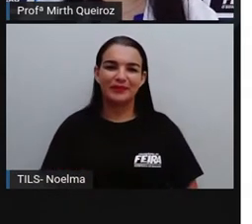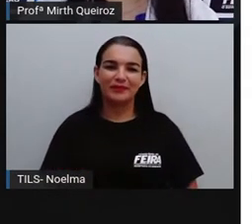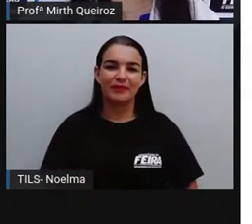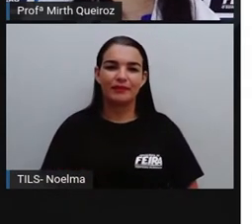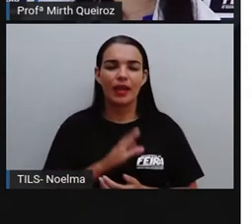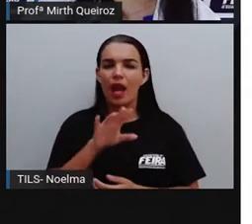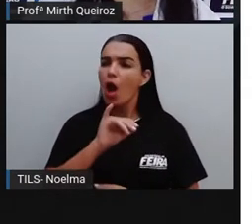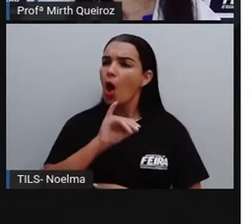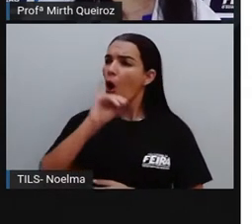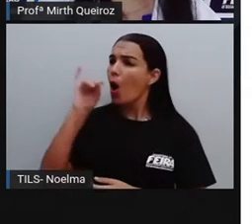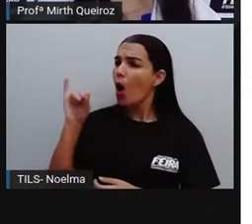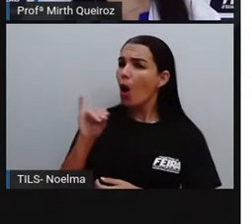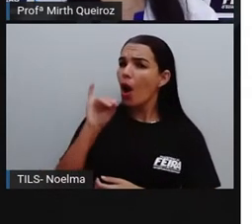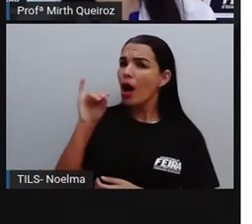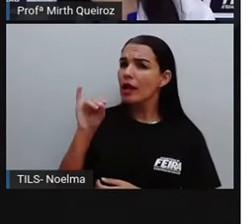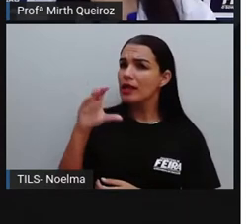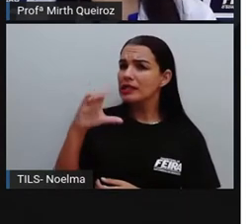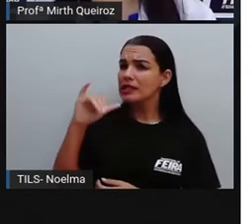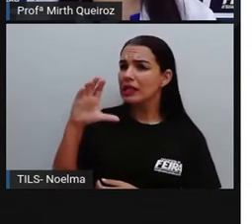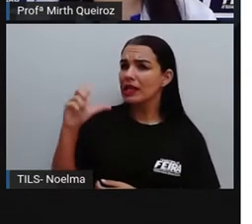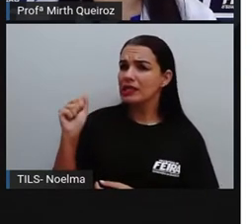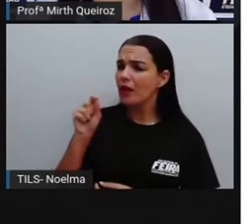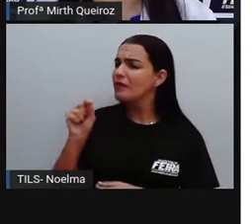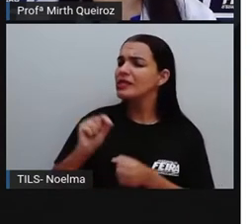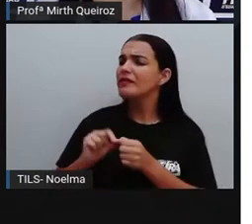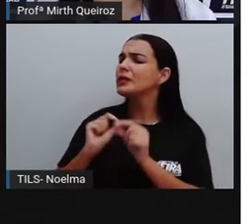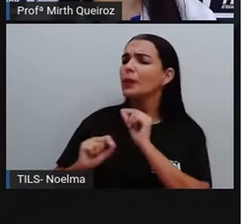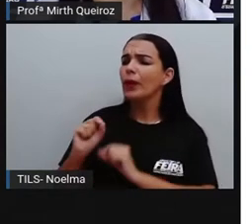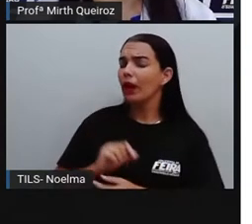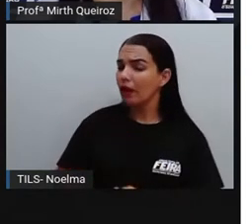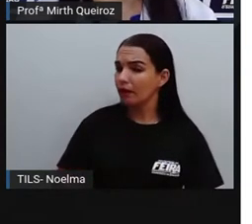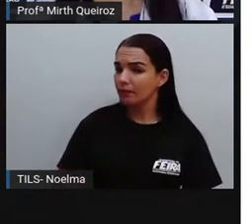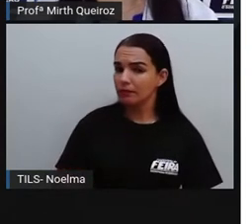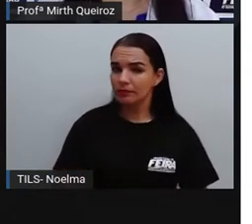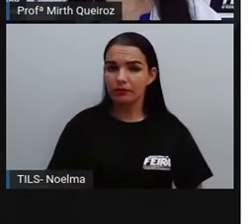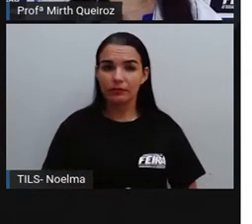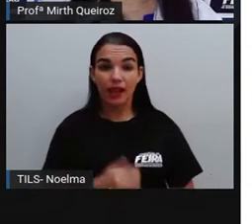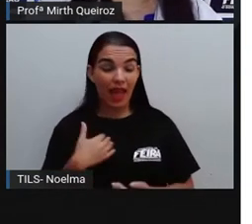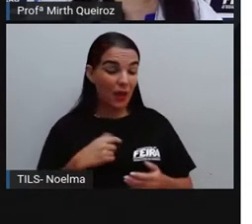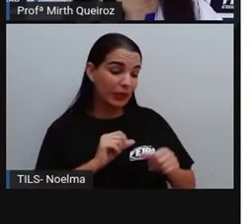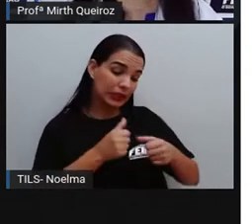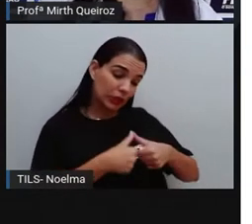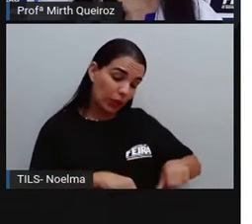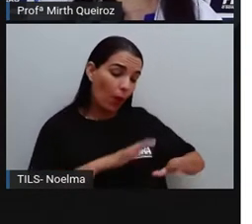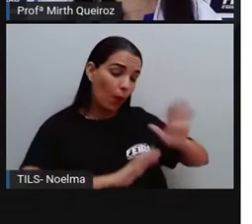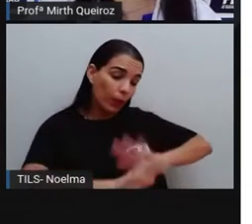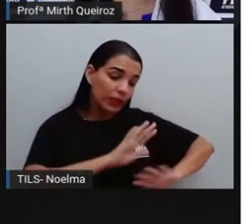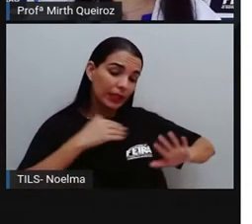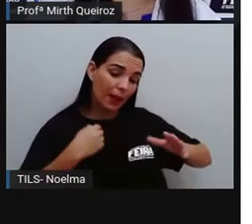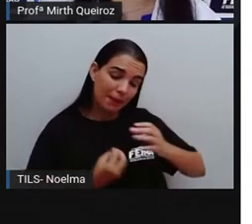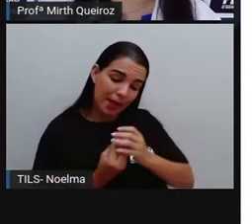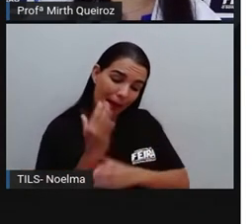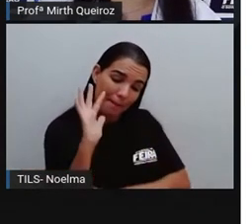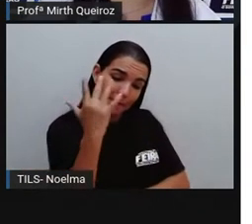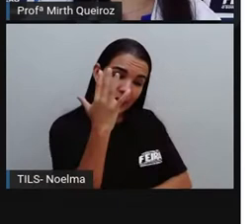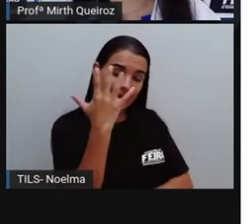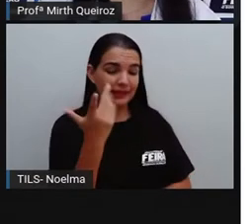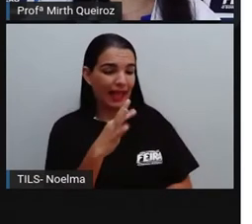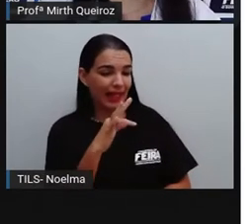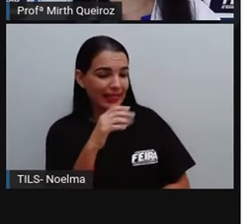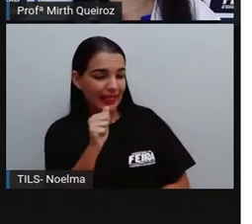Oi, Cissa! O que você está fazendo? Estou cuidando da minha plantinha, Tadeu.